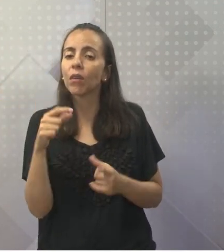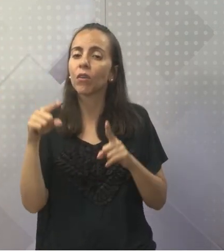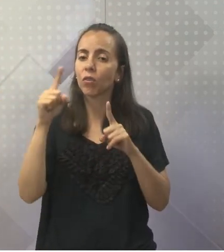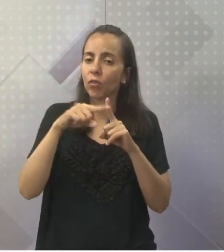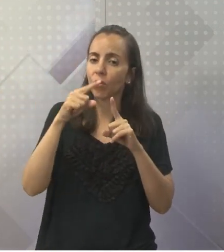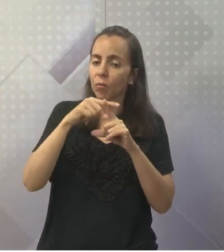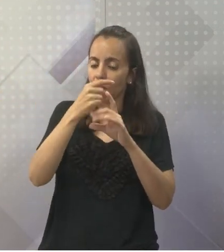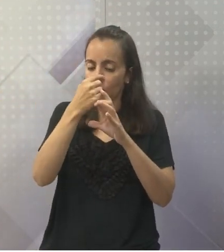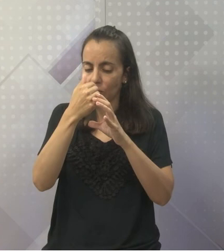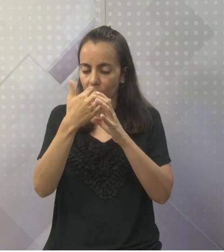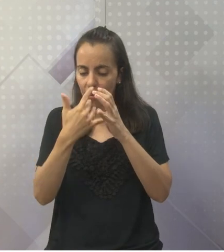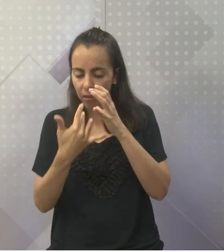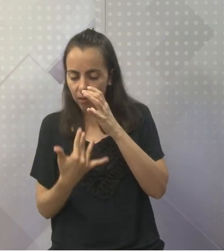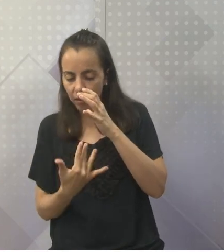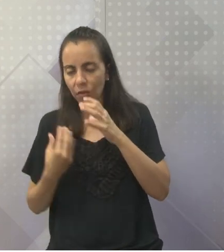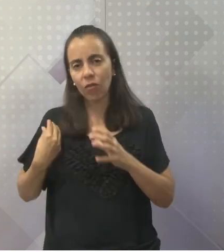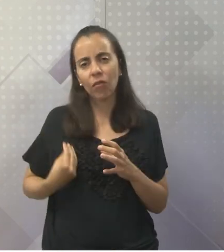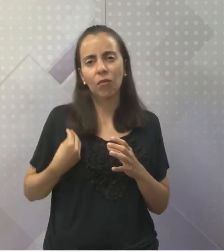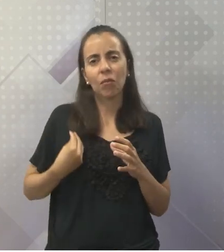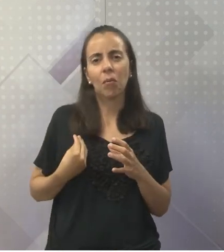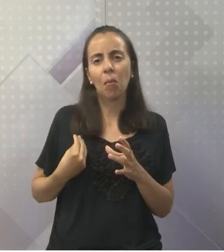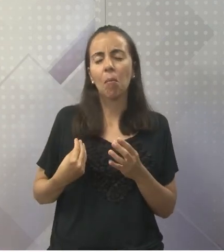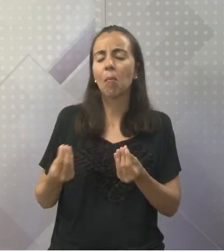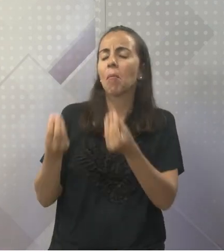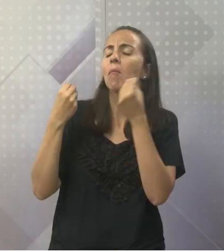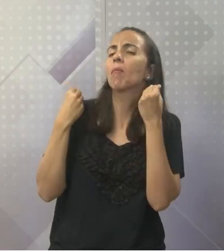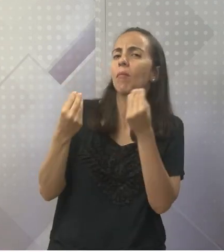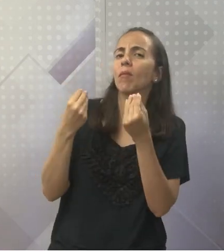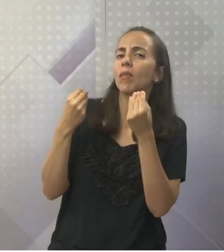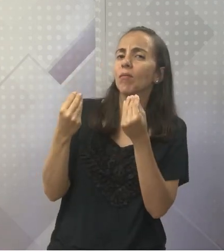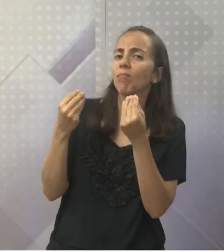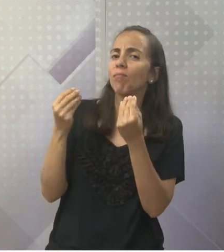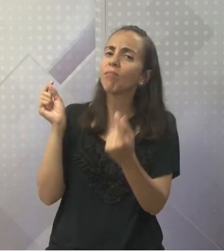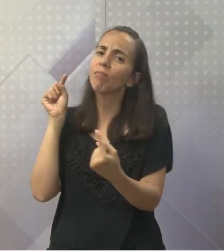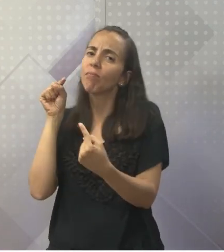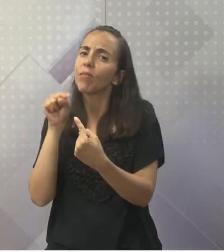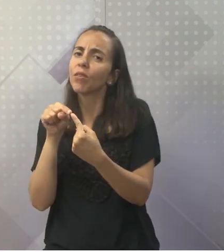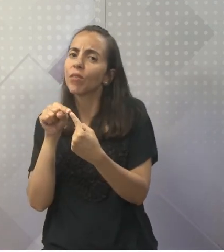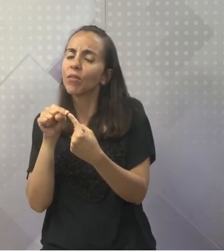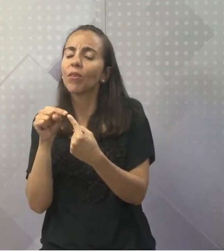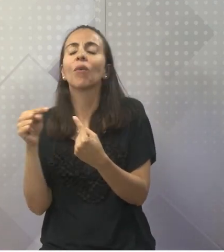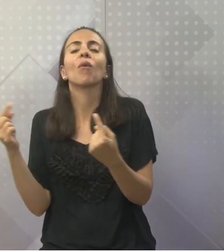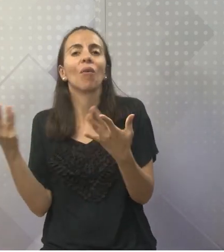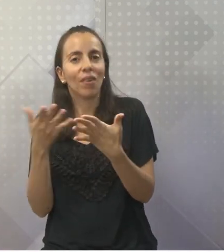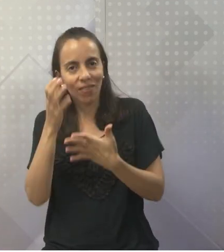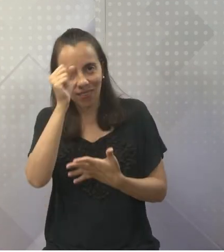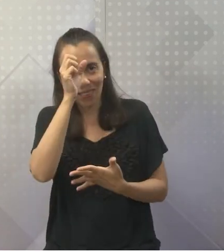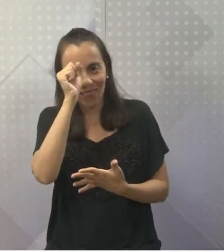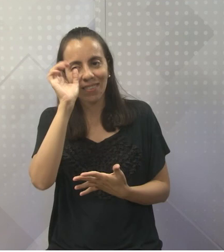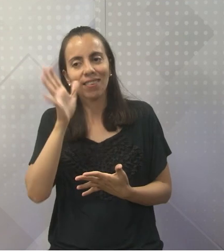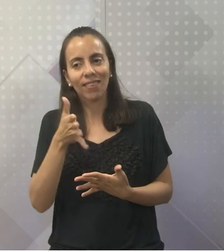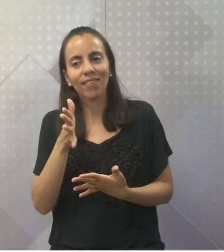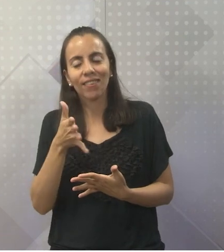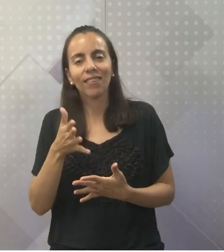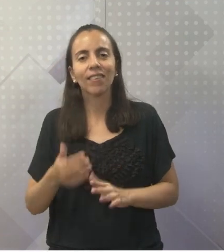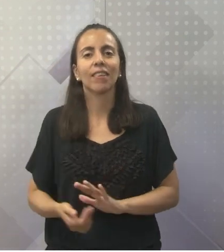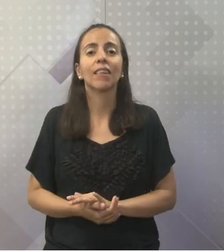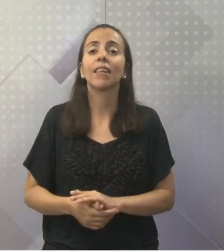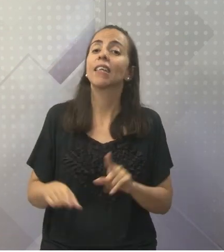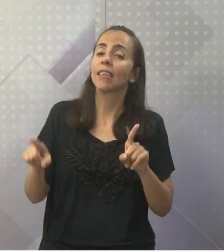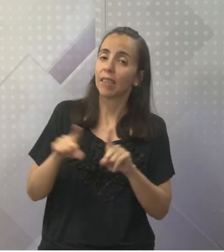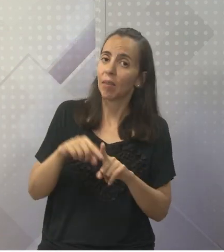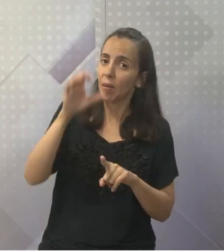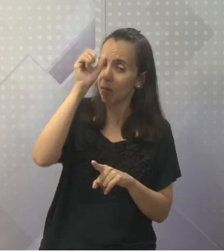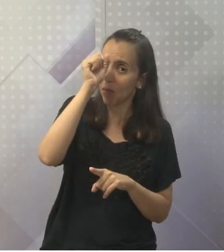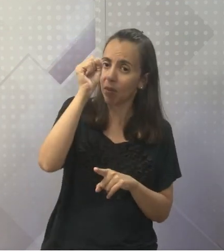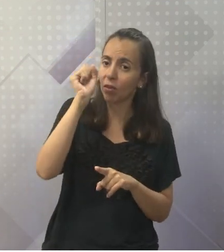vivos. Quais as vantagens de classificar? Aprendemos hoje. Aprendemos também sobre o